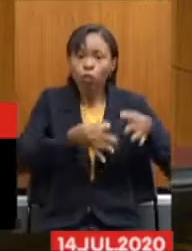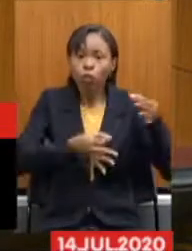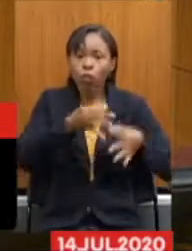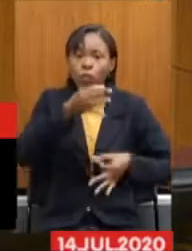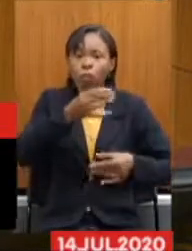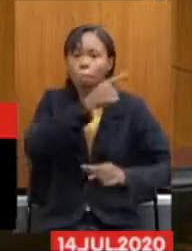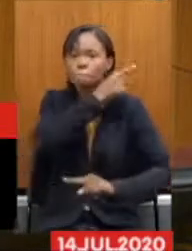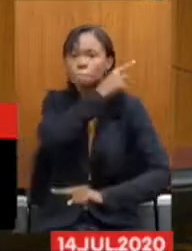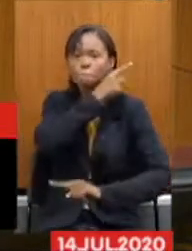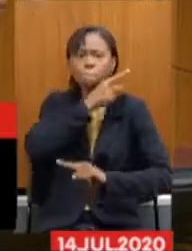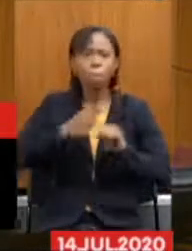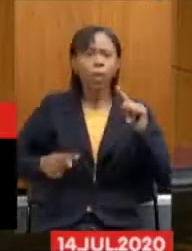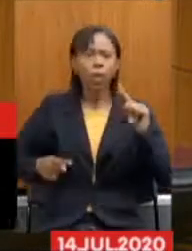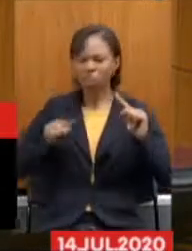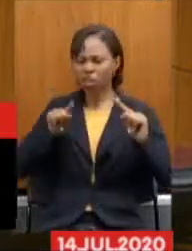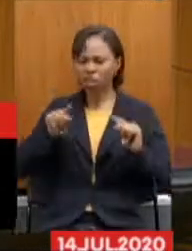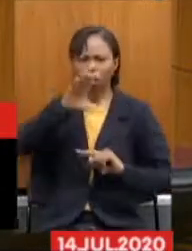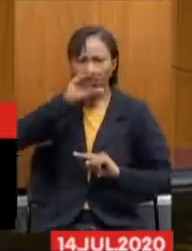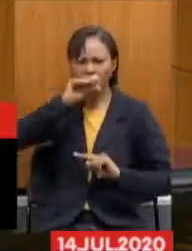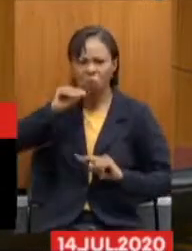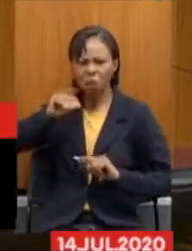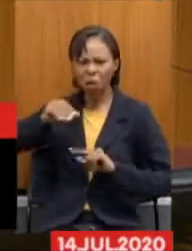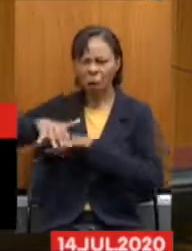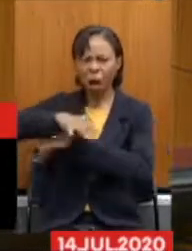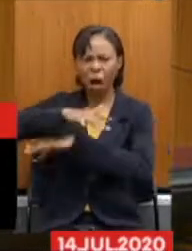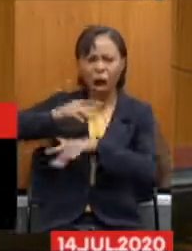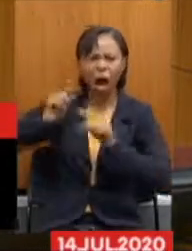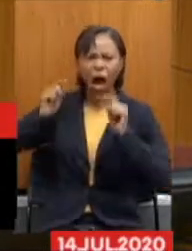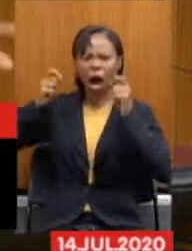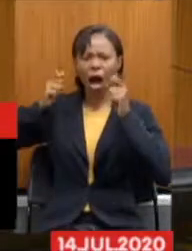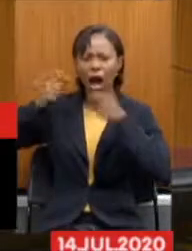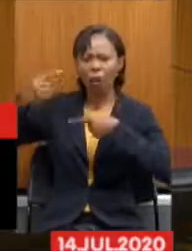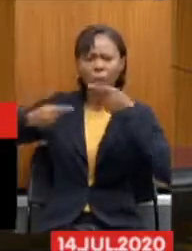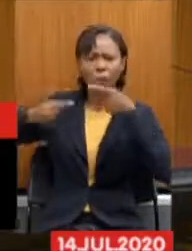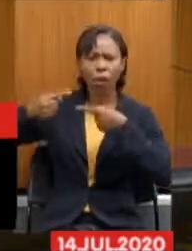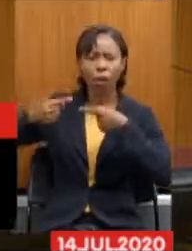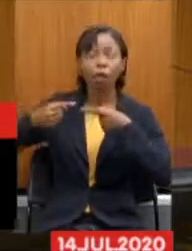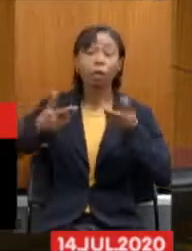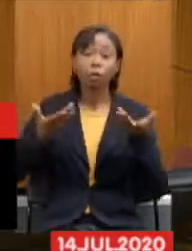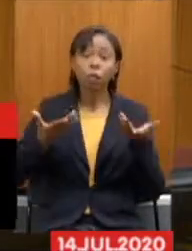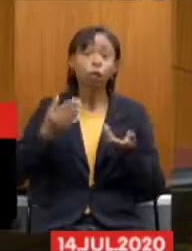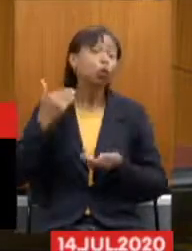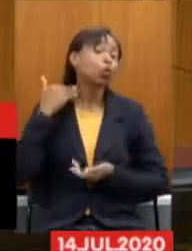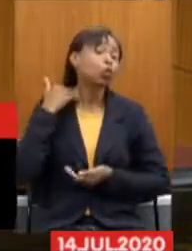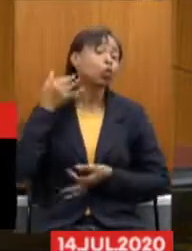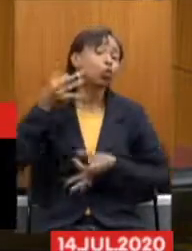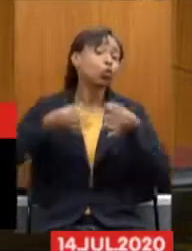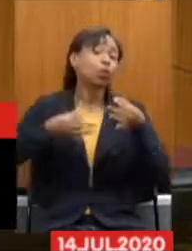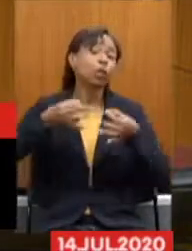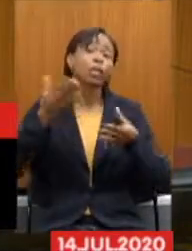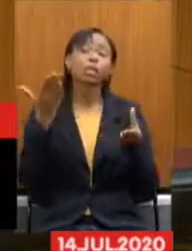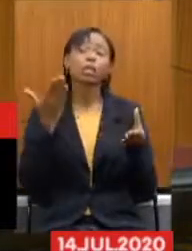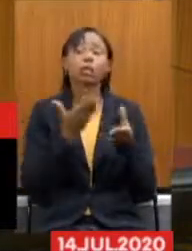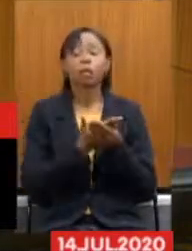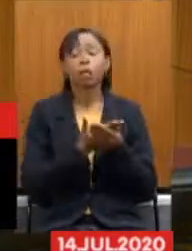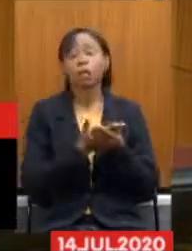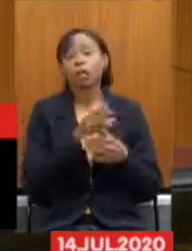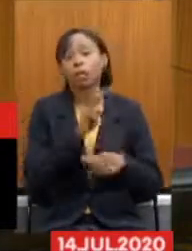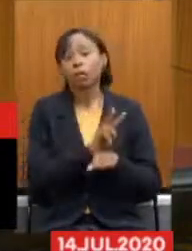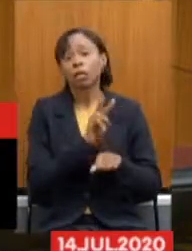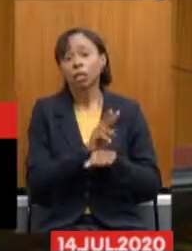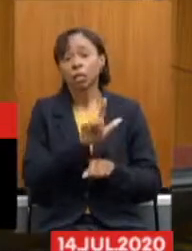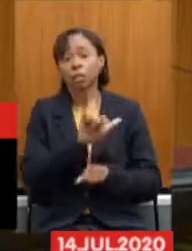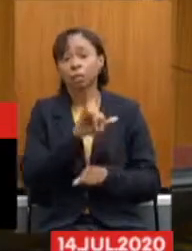desses servidores de promoverem essa discussão. E o juiz deu a liminar. Nos proibiu ontem de fazermos um movimento